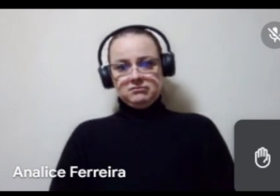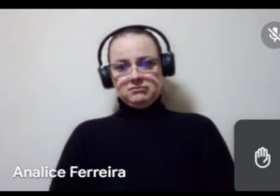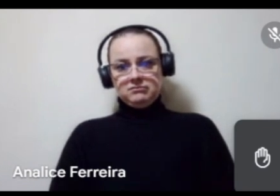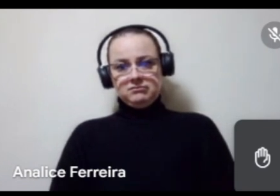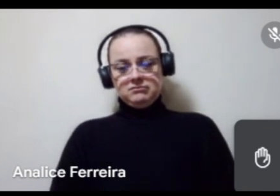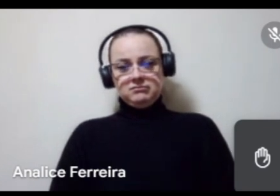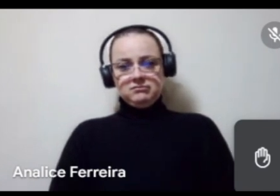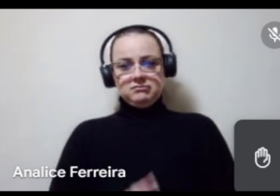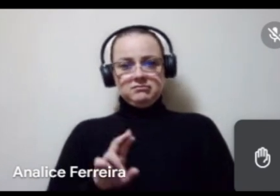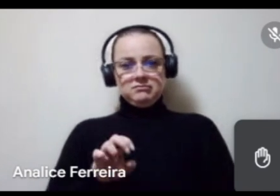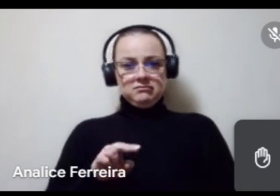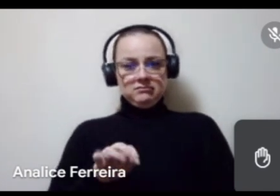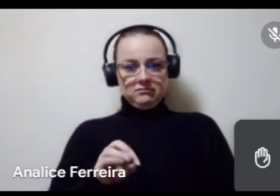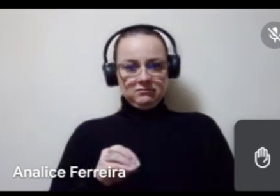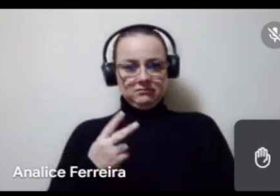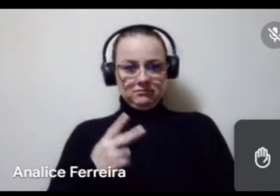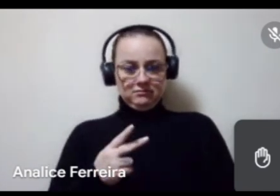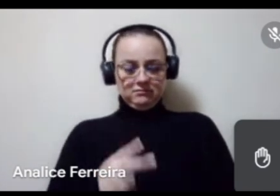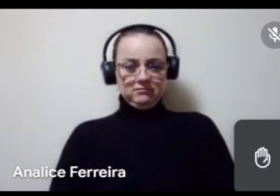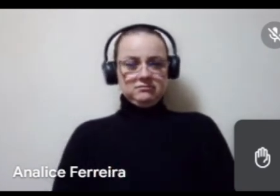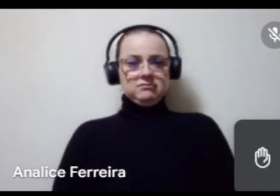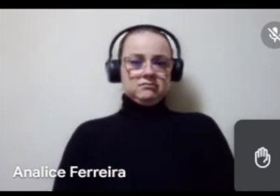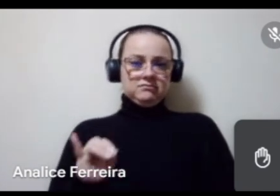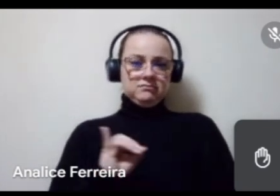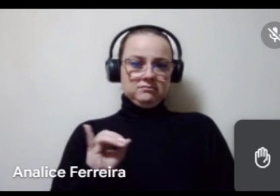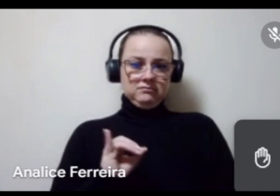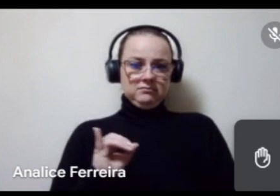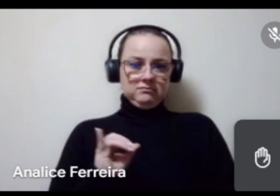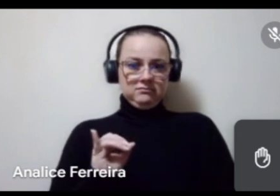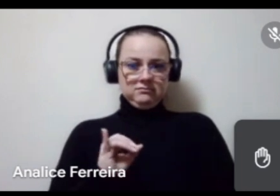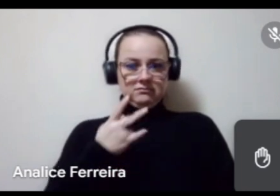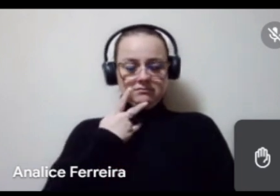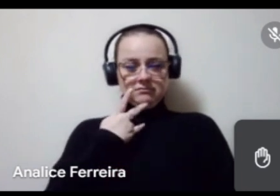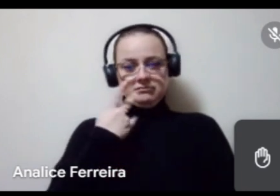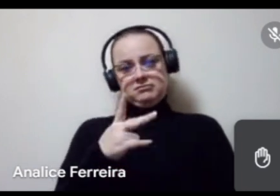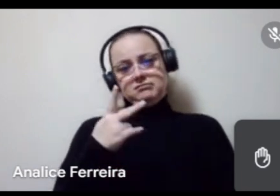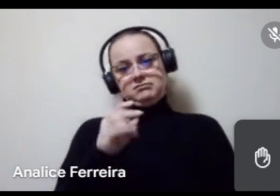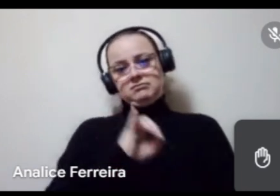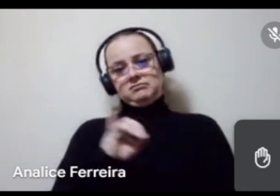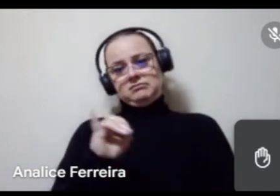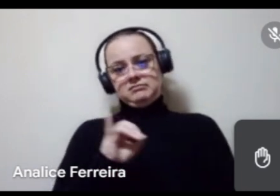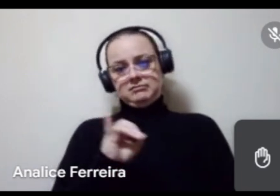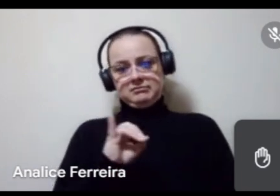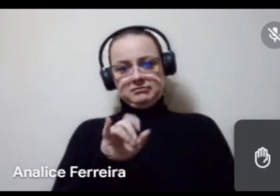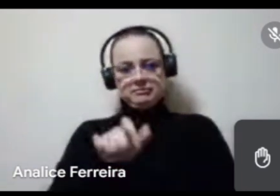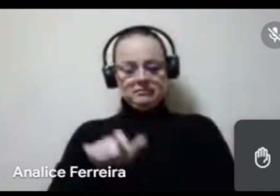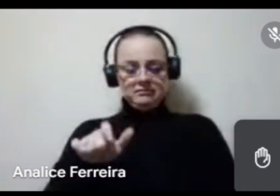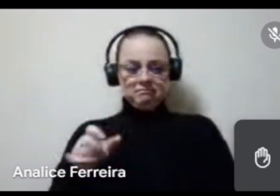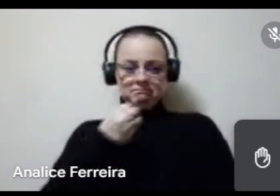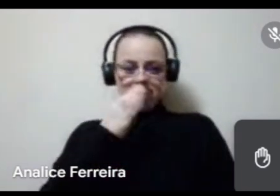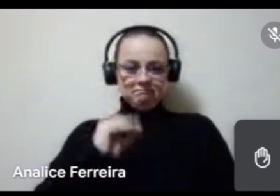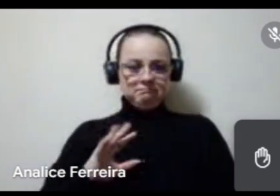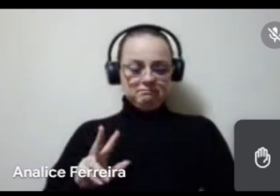Renato, você tá aí? Oi! A palavra tá com você. Olá, pessoal, muito boa noite